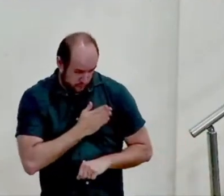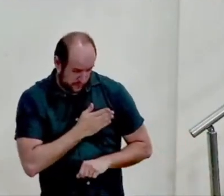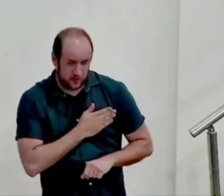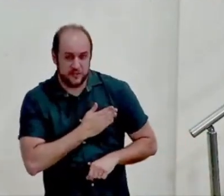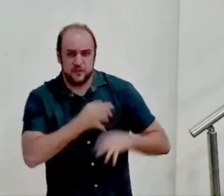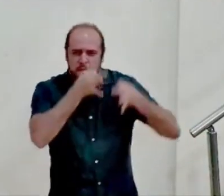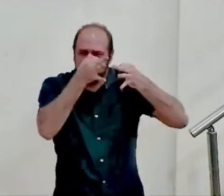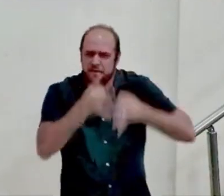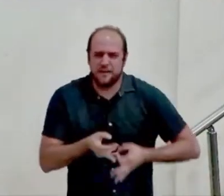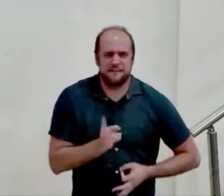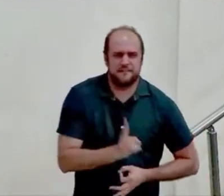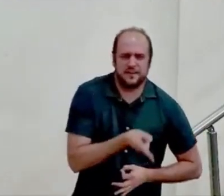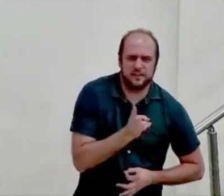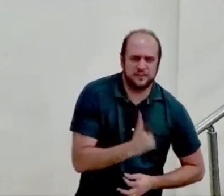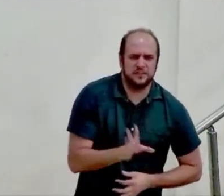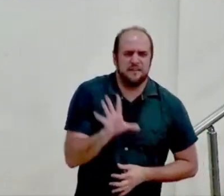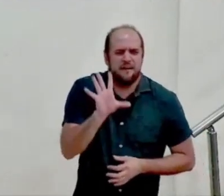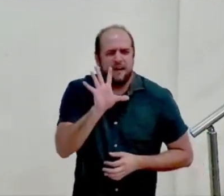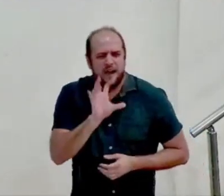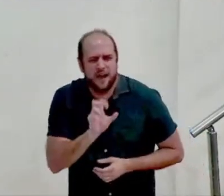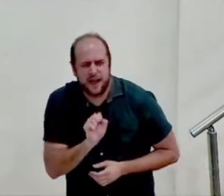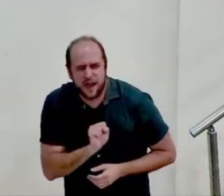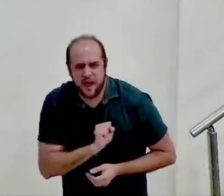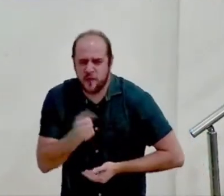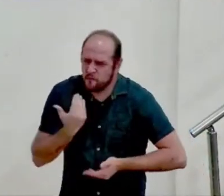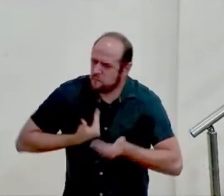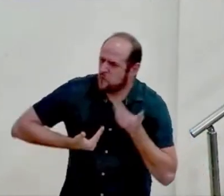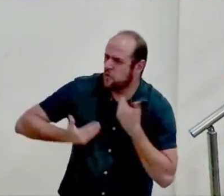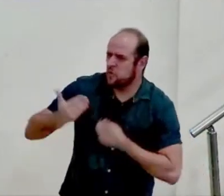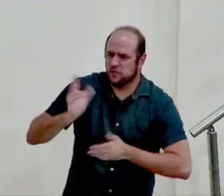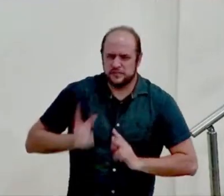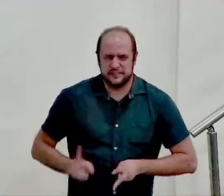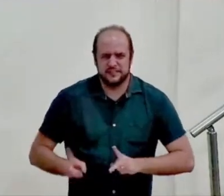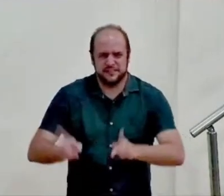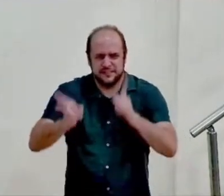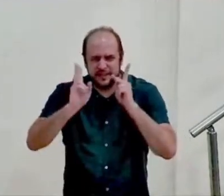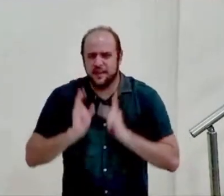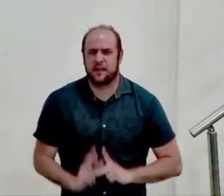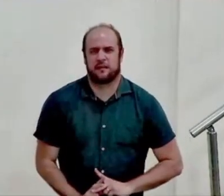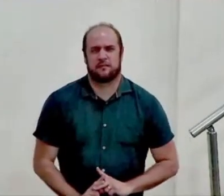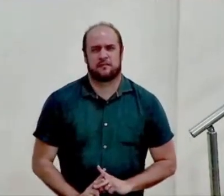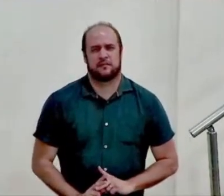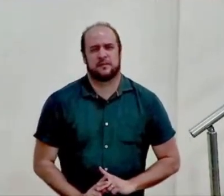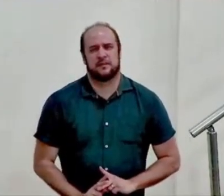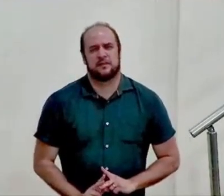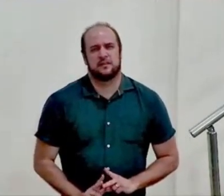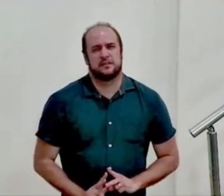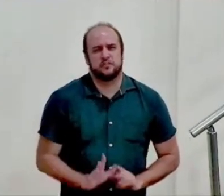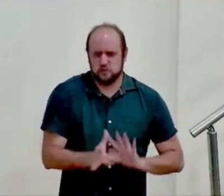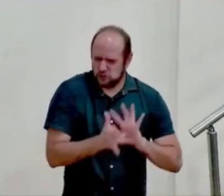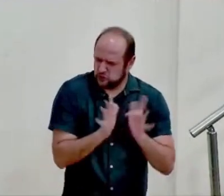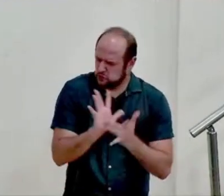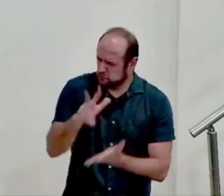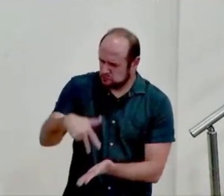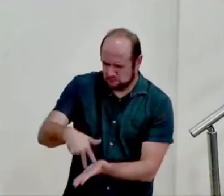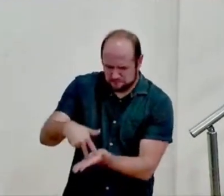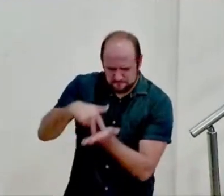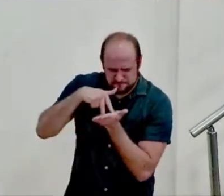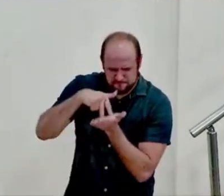Ele era amoroso com o seu próximo em todos os sentidos Ele estava inabalavelmente